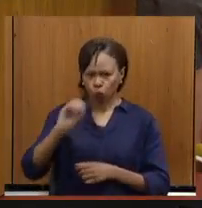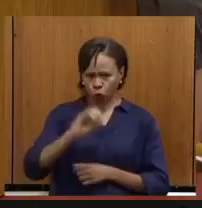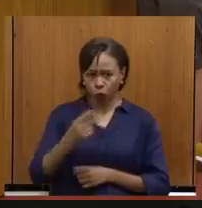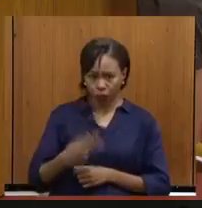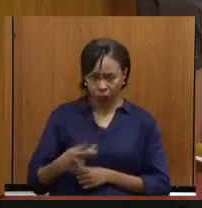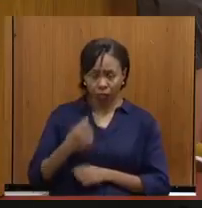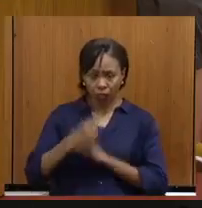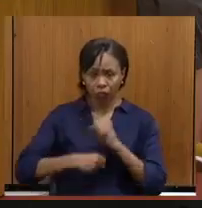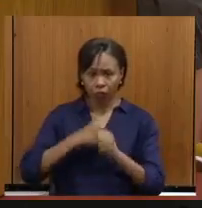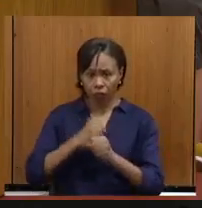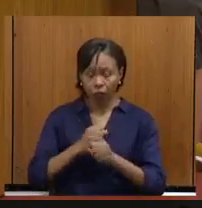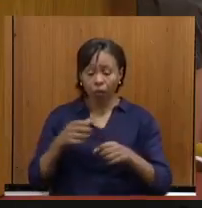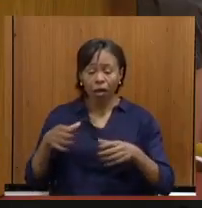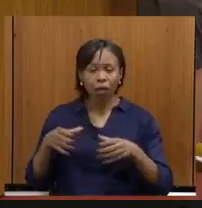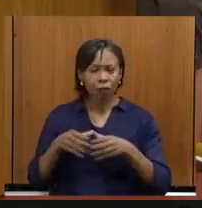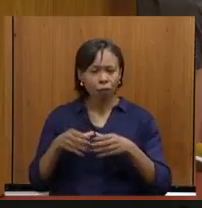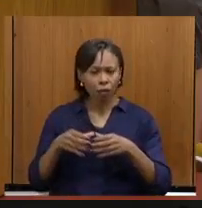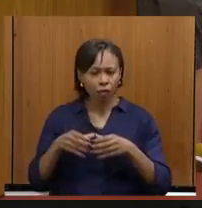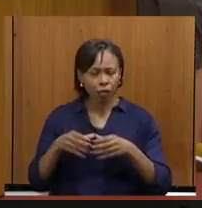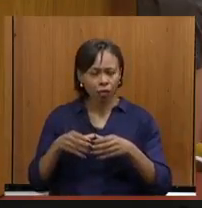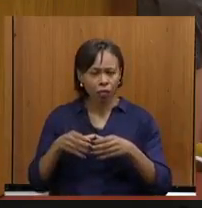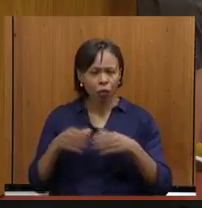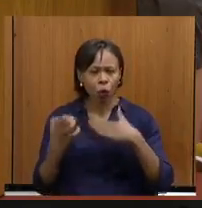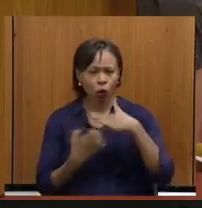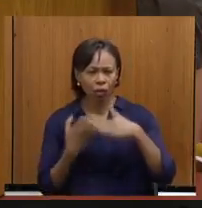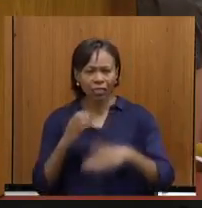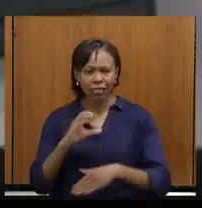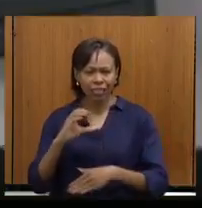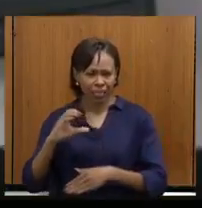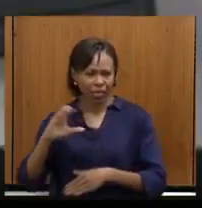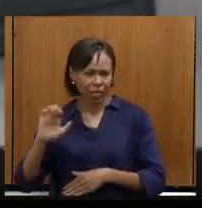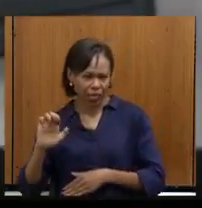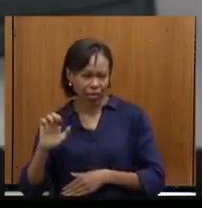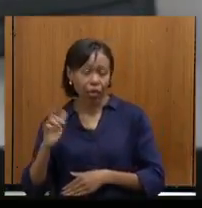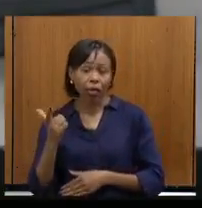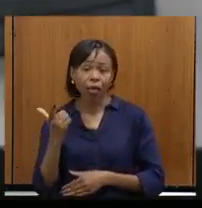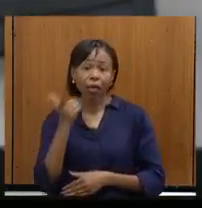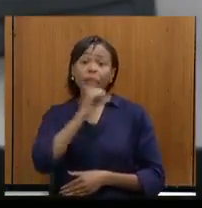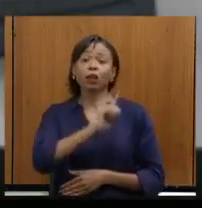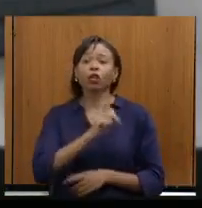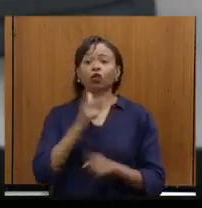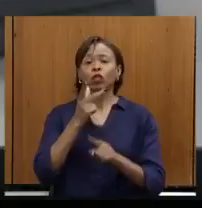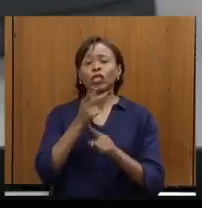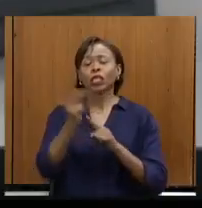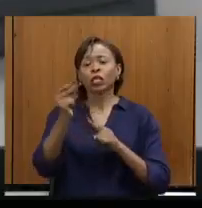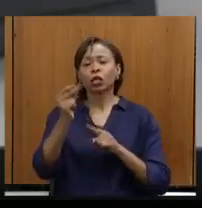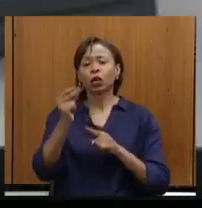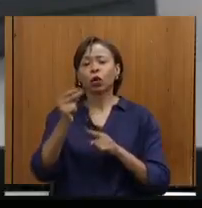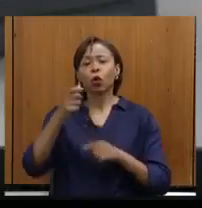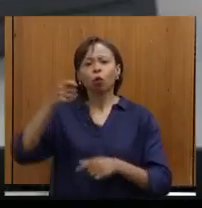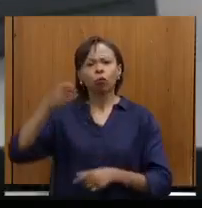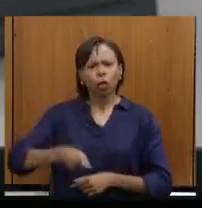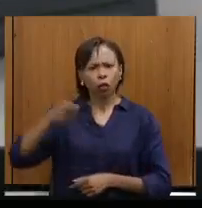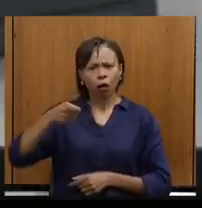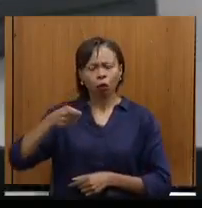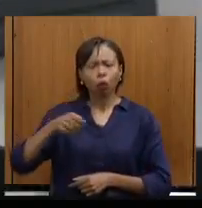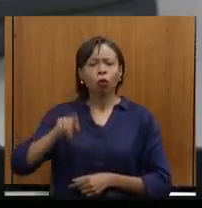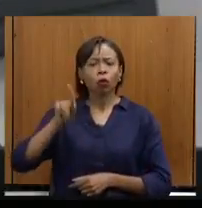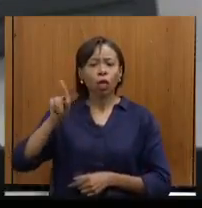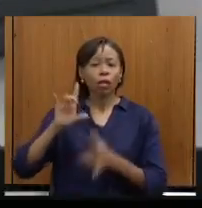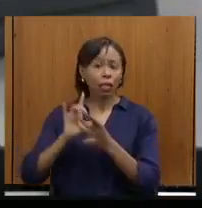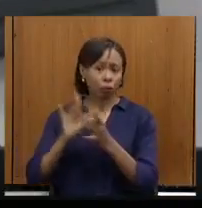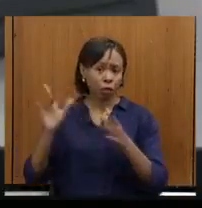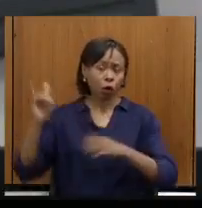aqui, a empresa do grupo CCR Aeroportos foi vencedora do leilão da concessão do aeroporto da Pampuri. Então, naquela ocasião, a empresa